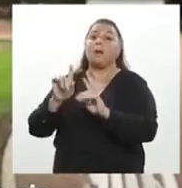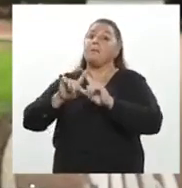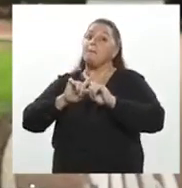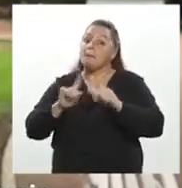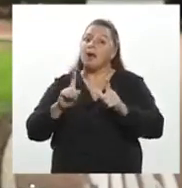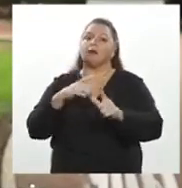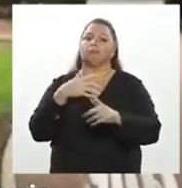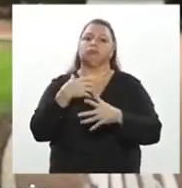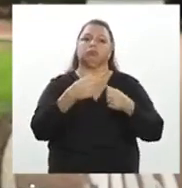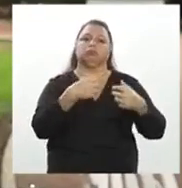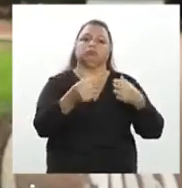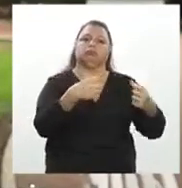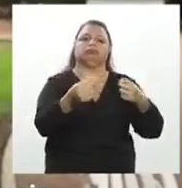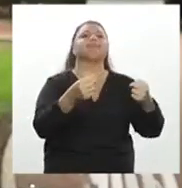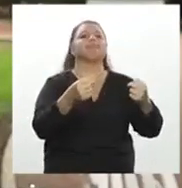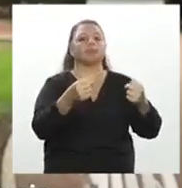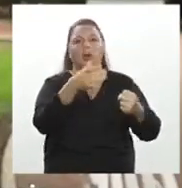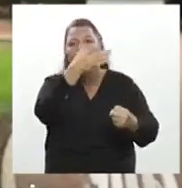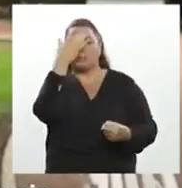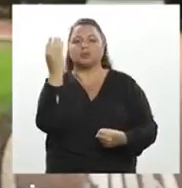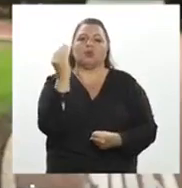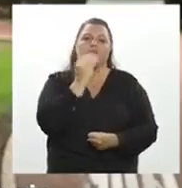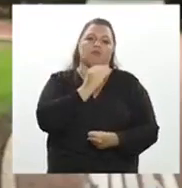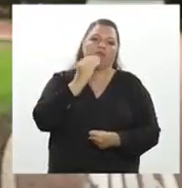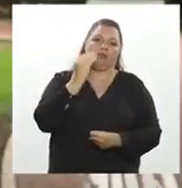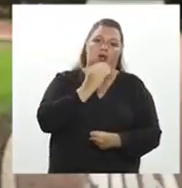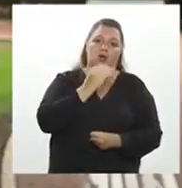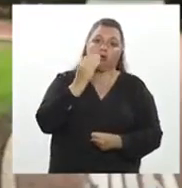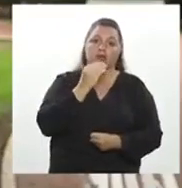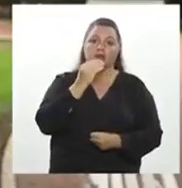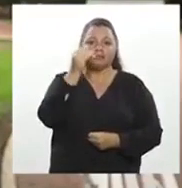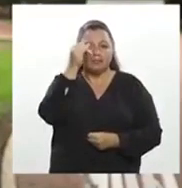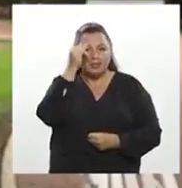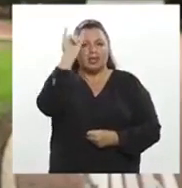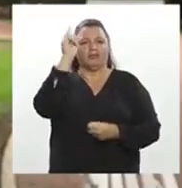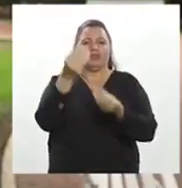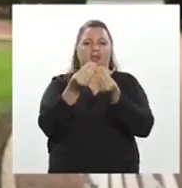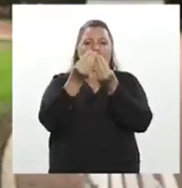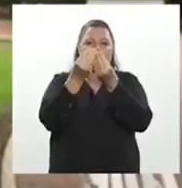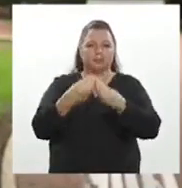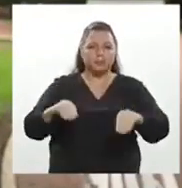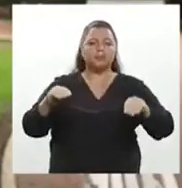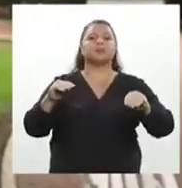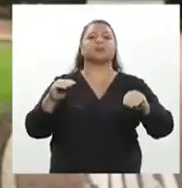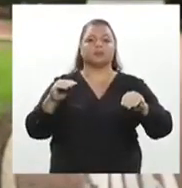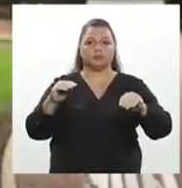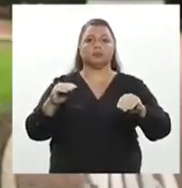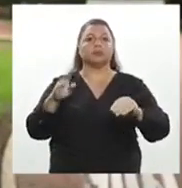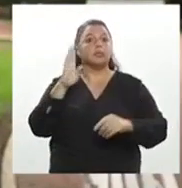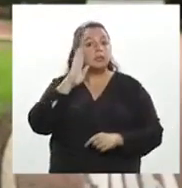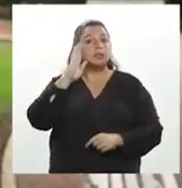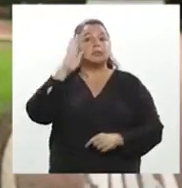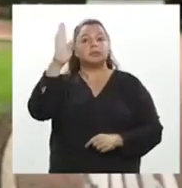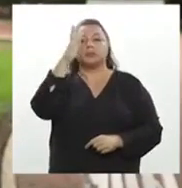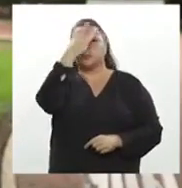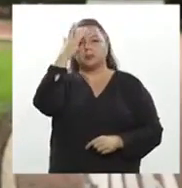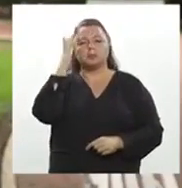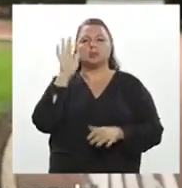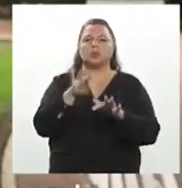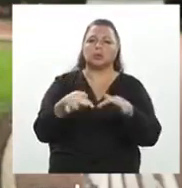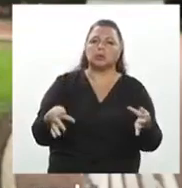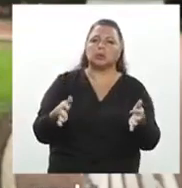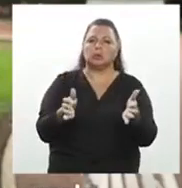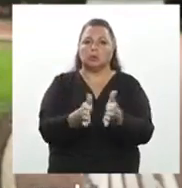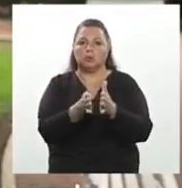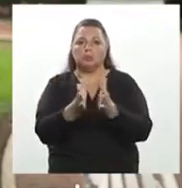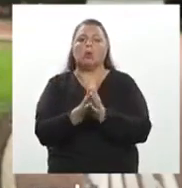são vetores para aqueles mais vulneráveis. Para evitar maiores transtornos, especialmente aos mais carentes,